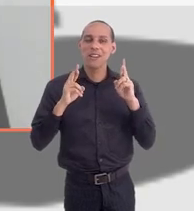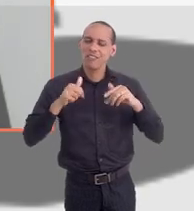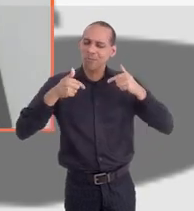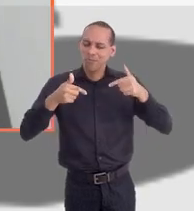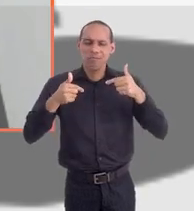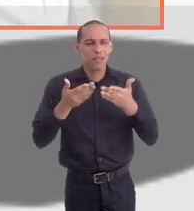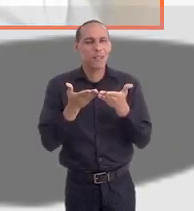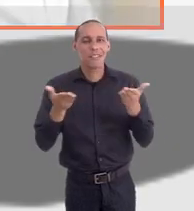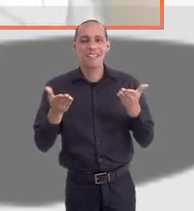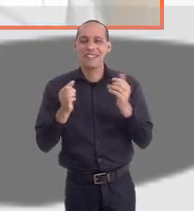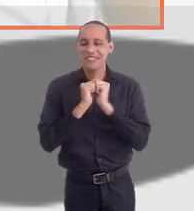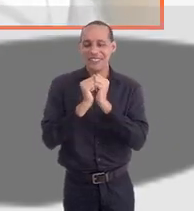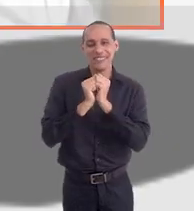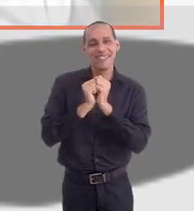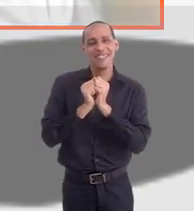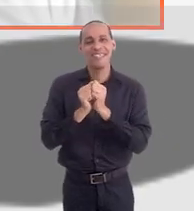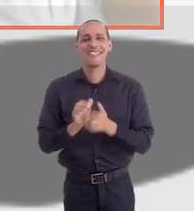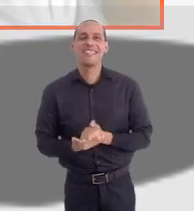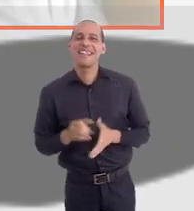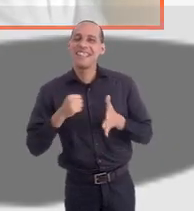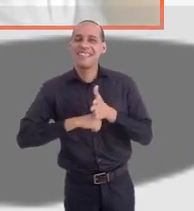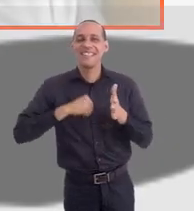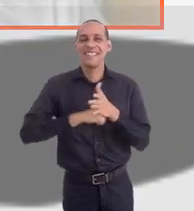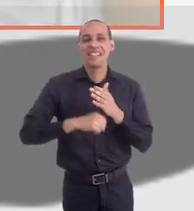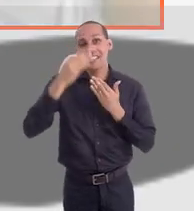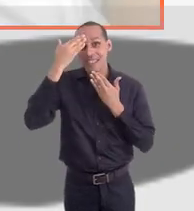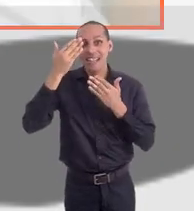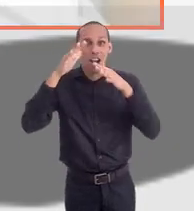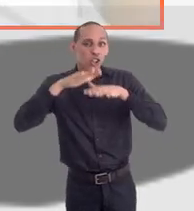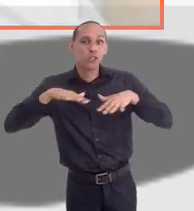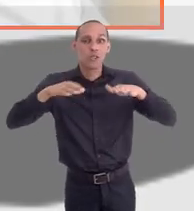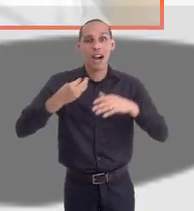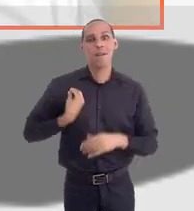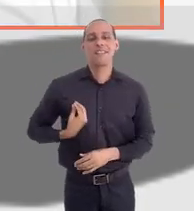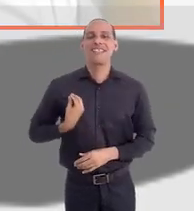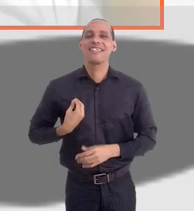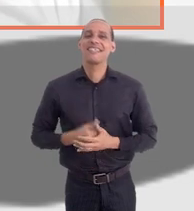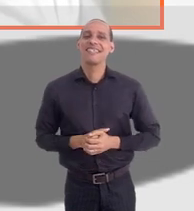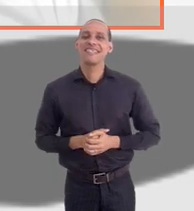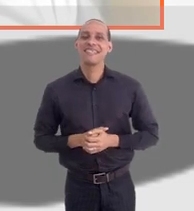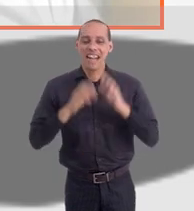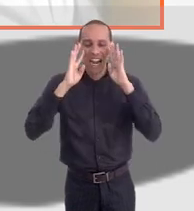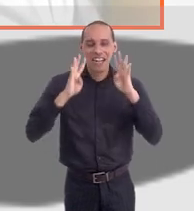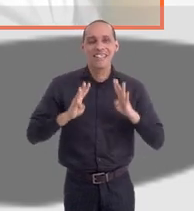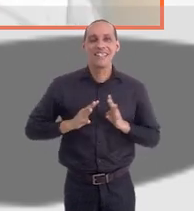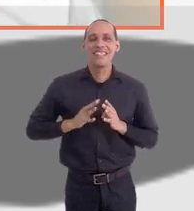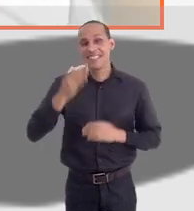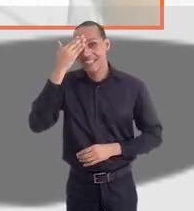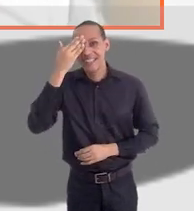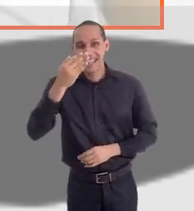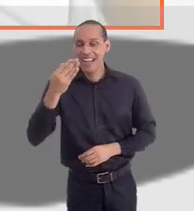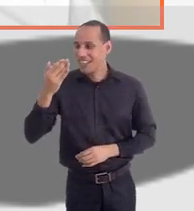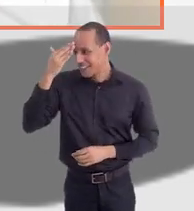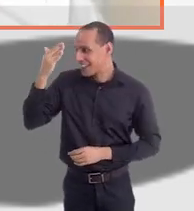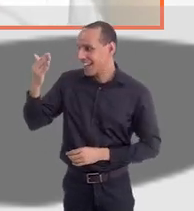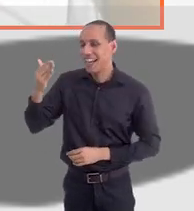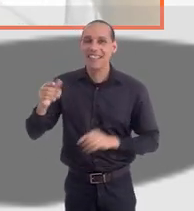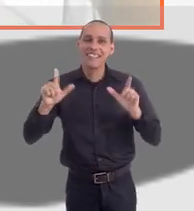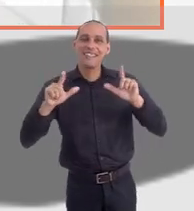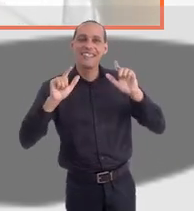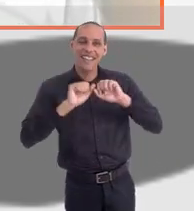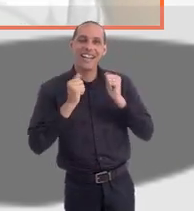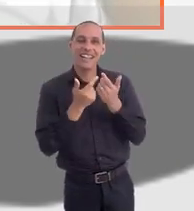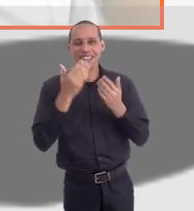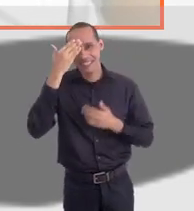muito boa sorte. e estamos juntos nessa batalha, nessa briga. Obrigado aí a todos pela presença e audiência. Obrigado, Priscila. Obrigado, TV